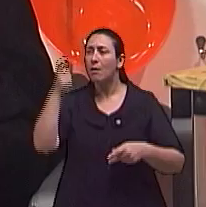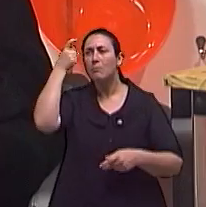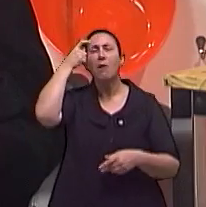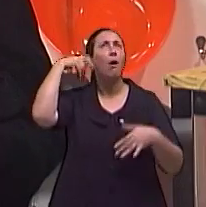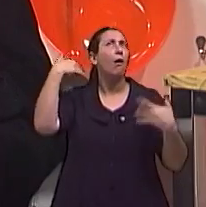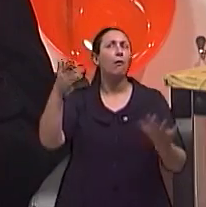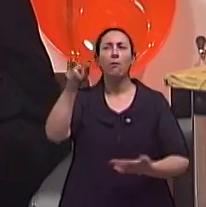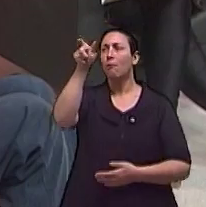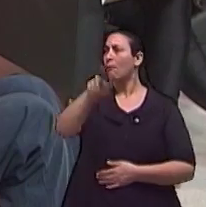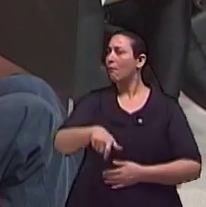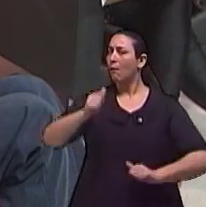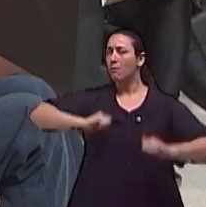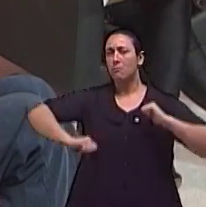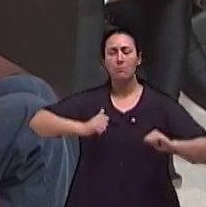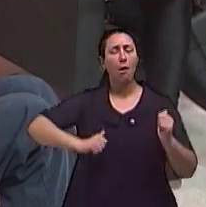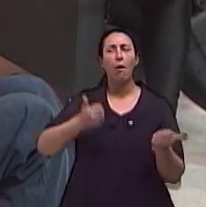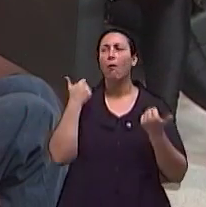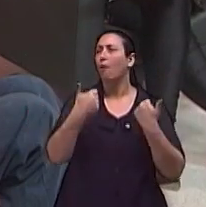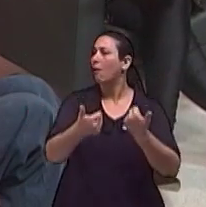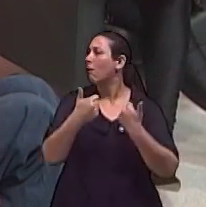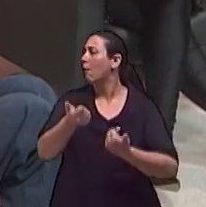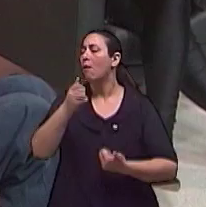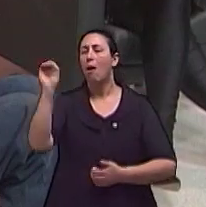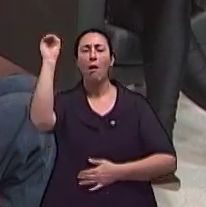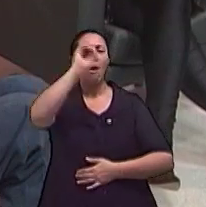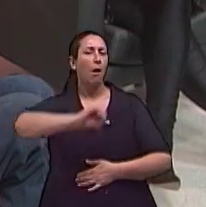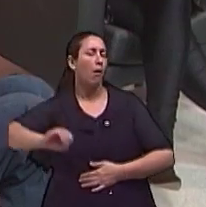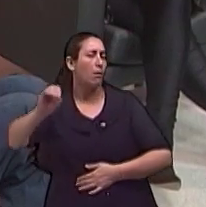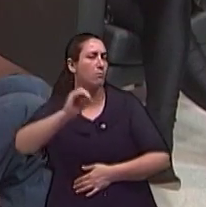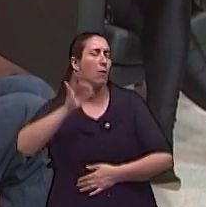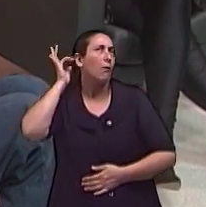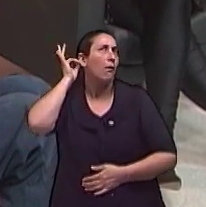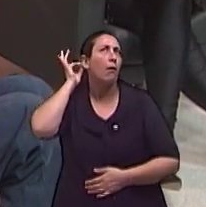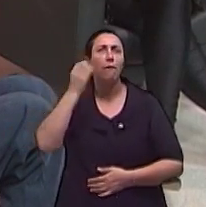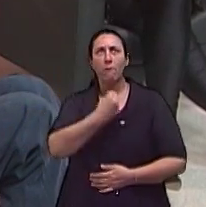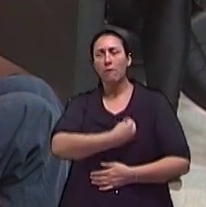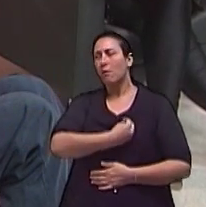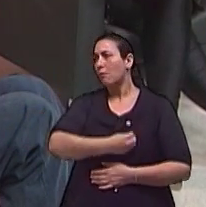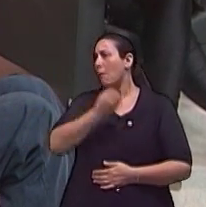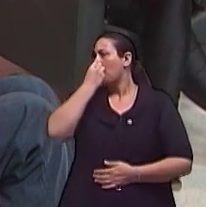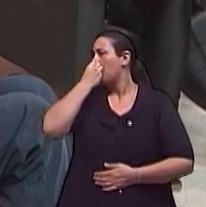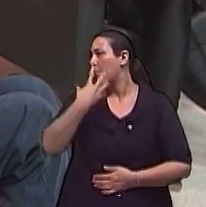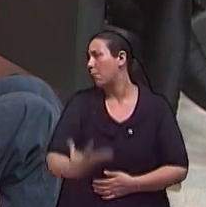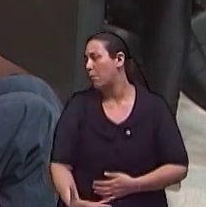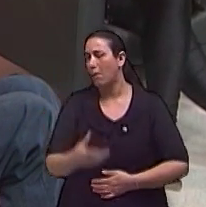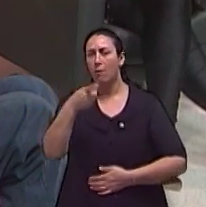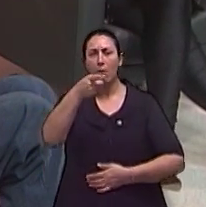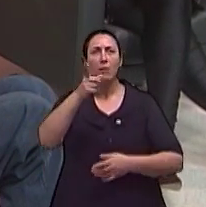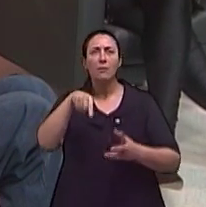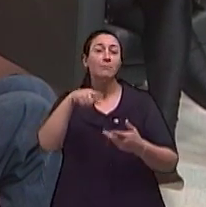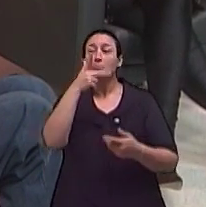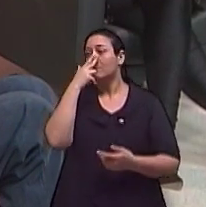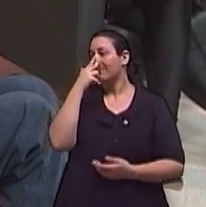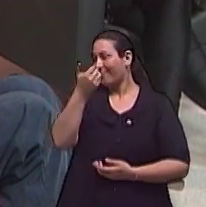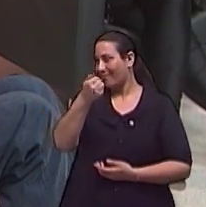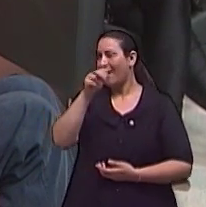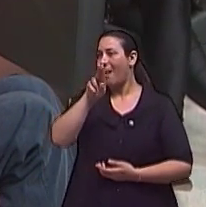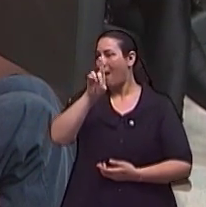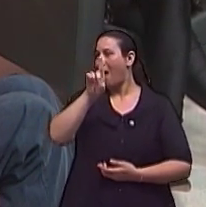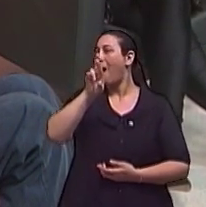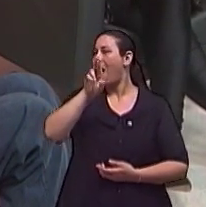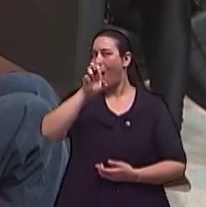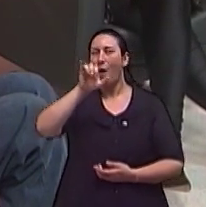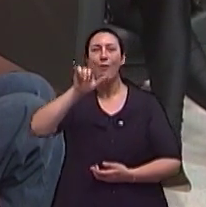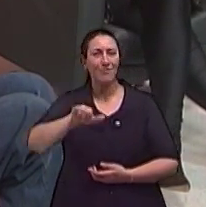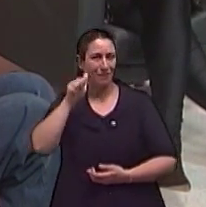céu, que a vida dela começou ali, que ela já começou esse ícone muitas vezes, que nem a Haldre, que nem falou